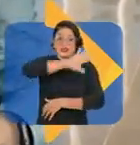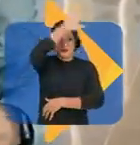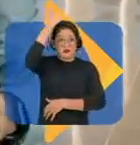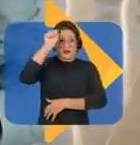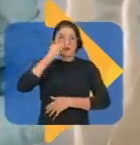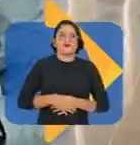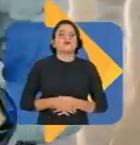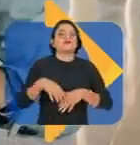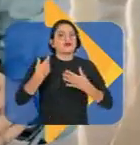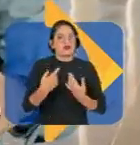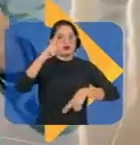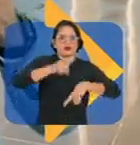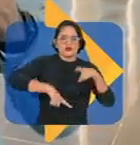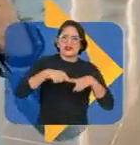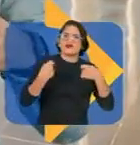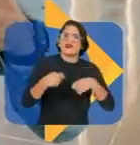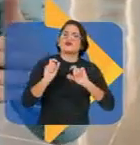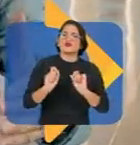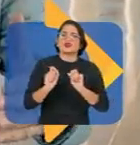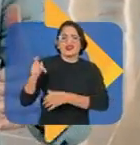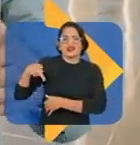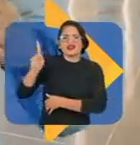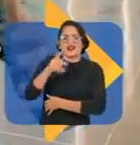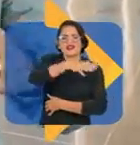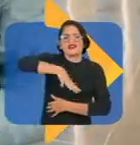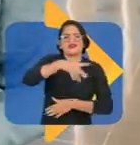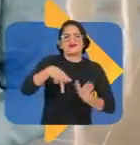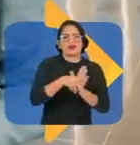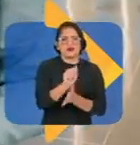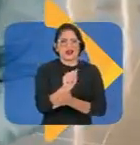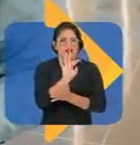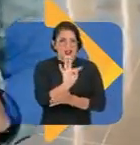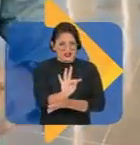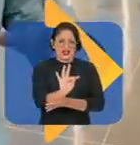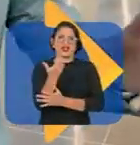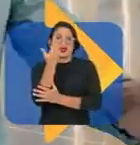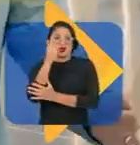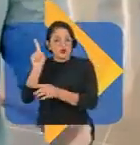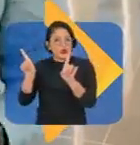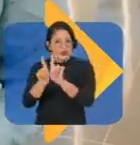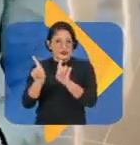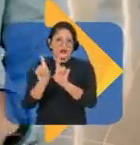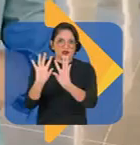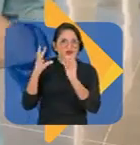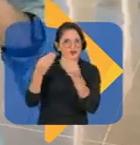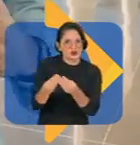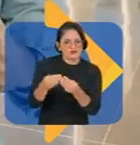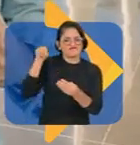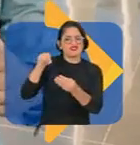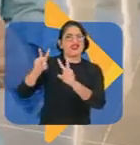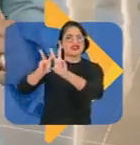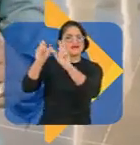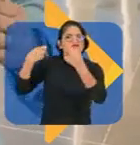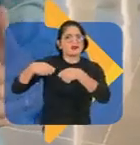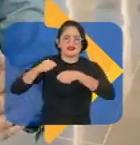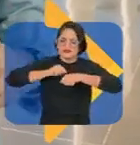do Amazonas. E para isso, as nossas riquezas, como o potássio Brasil, lá na região de Altazes, e outras que nós temos no entorno. Esse